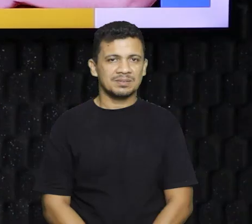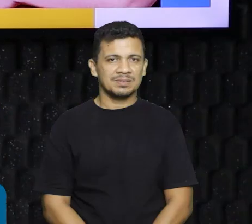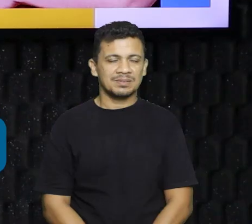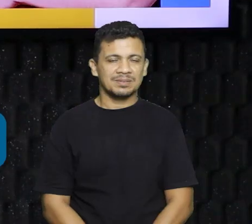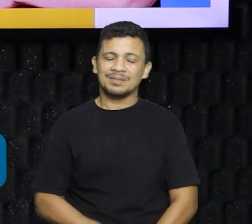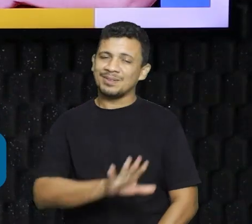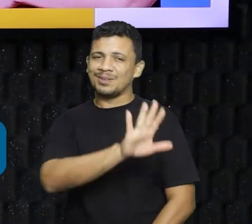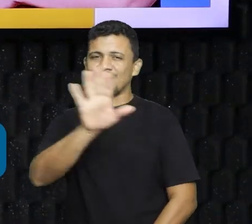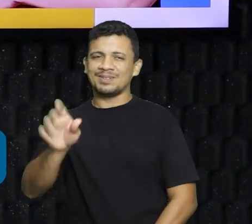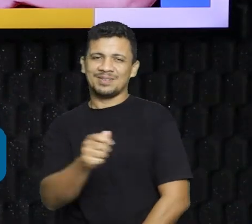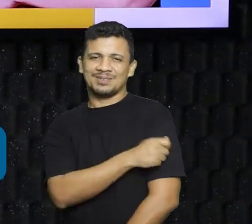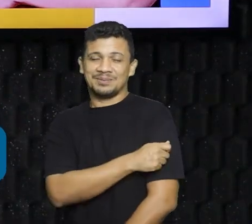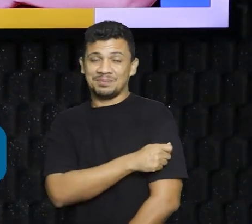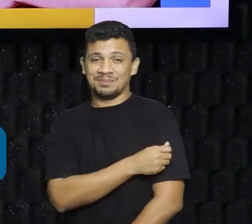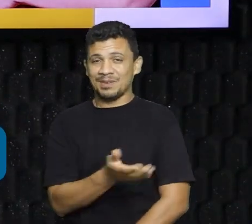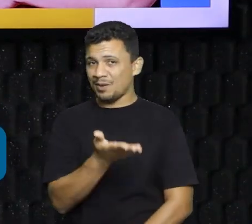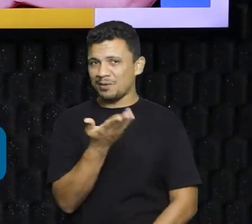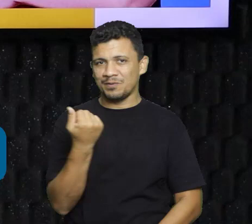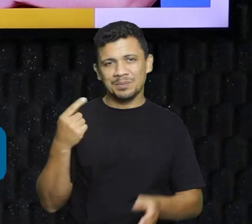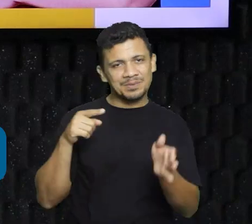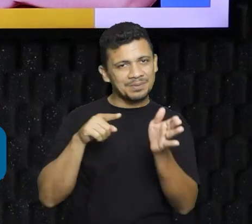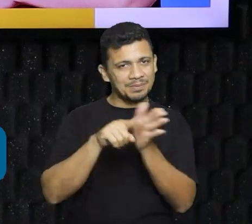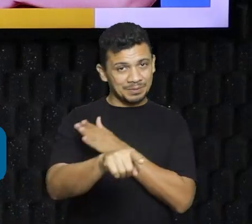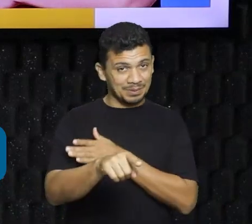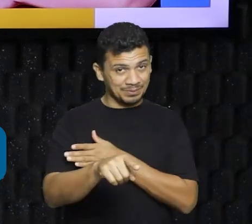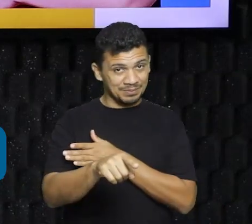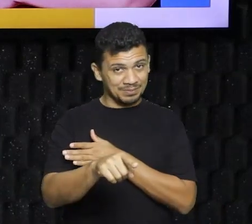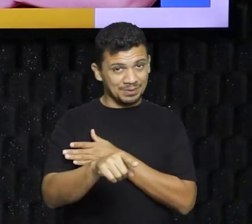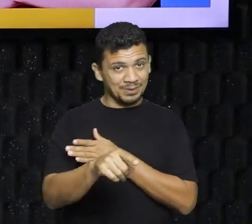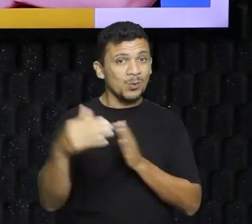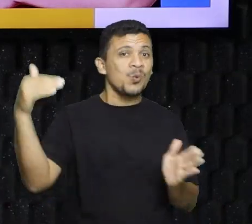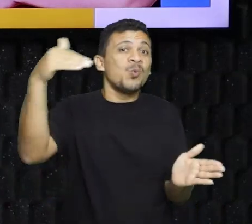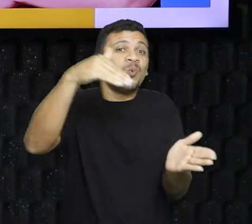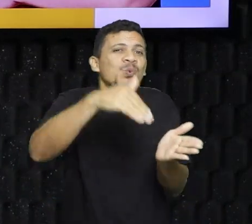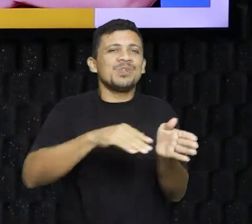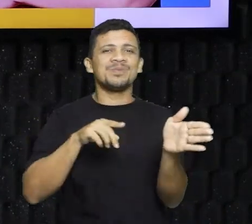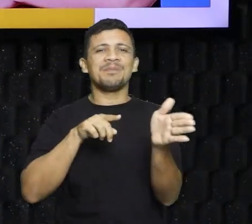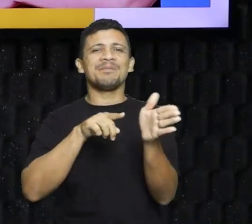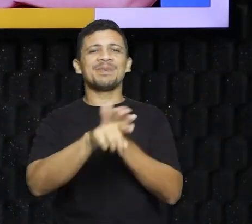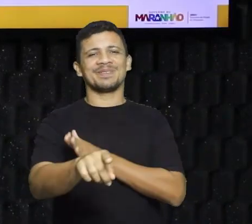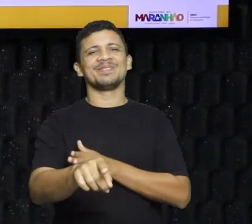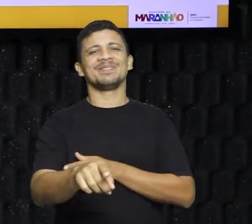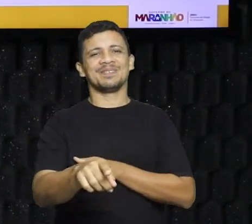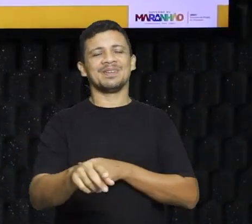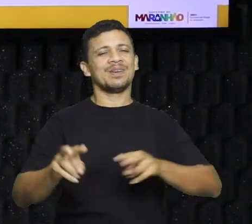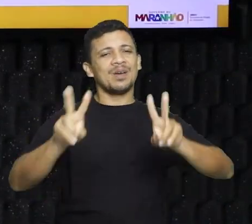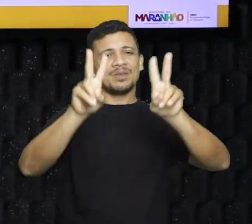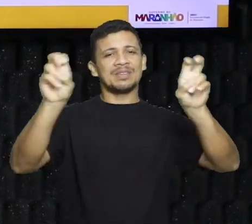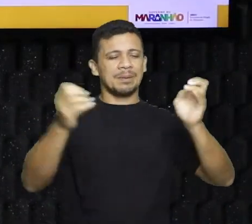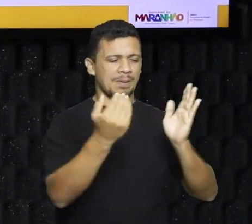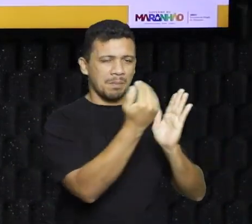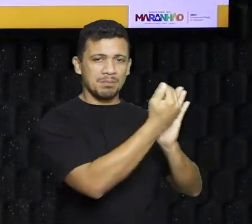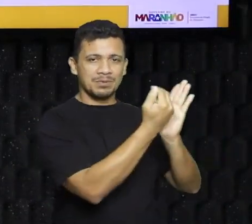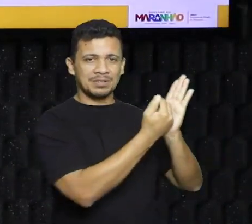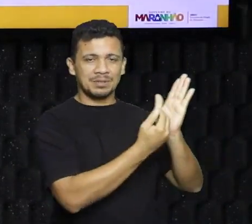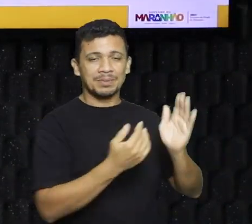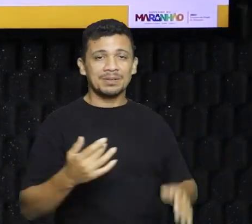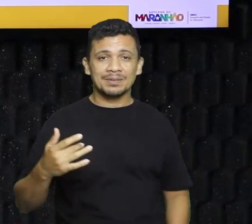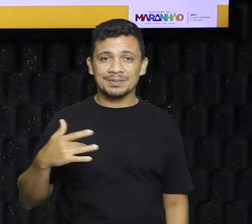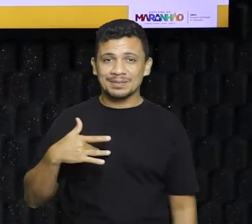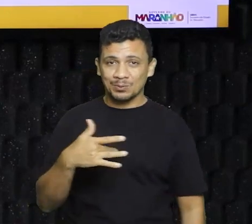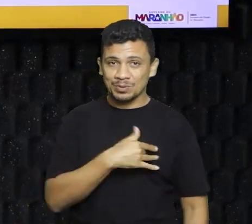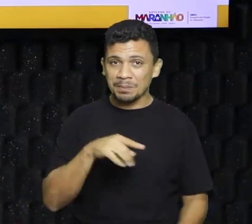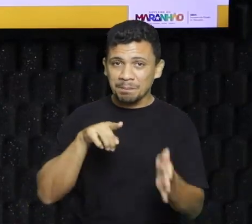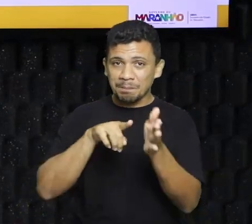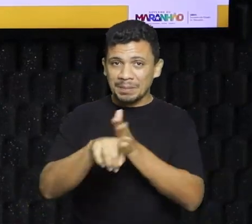Fala pessoal, vamos para a nossa questão aqui, a última questão sobre programa de saúde, questão do Enem